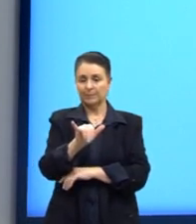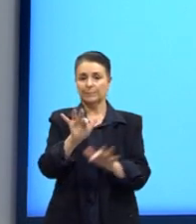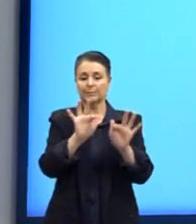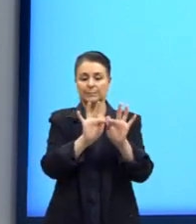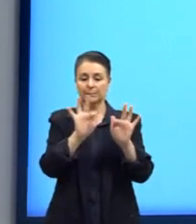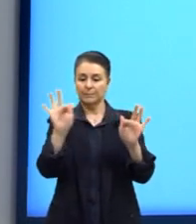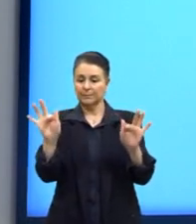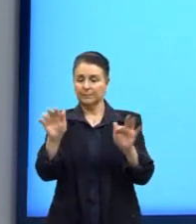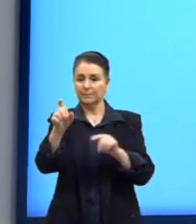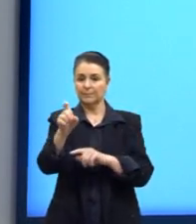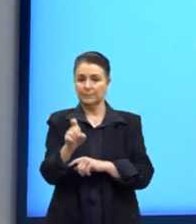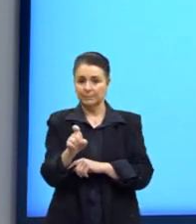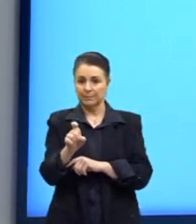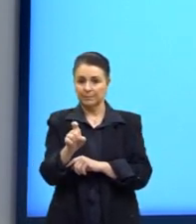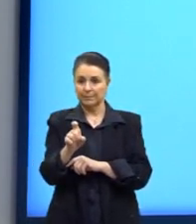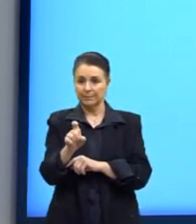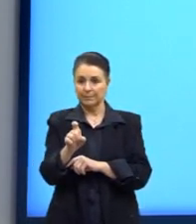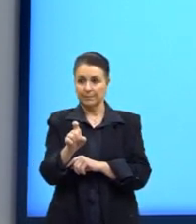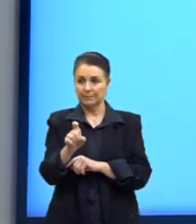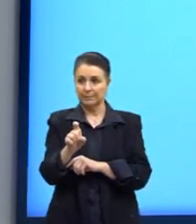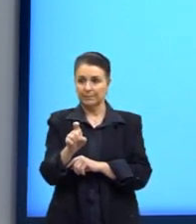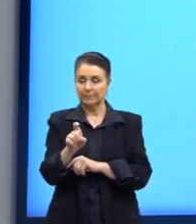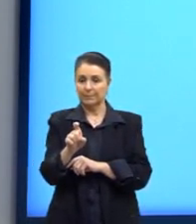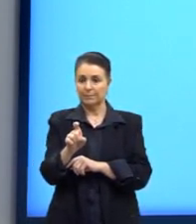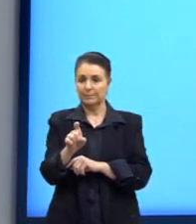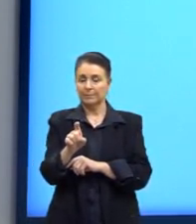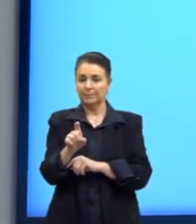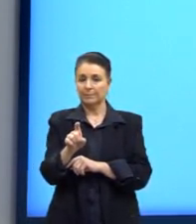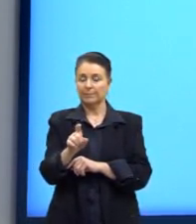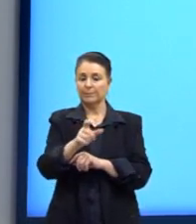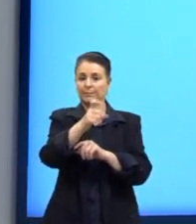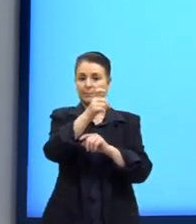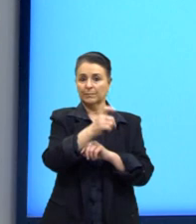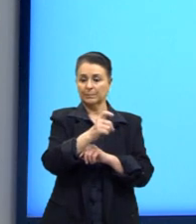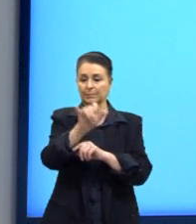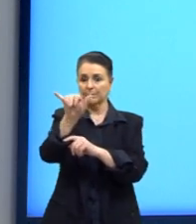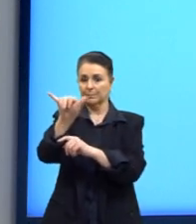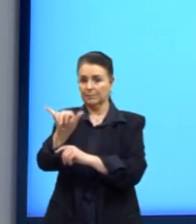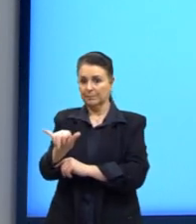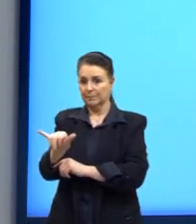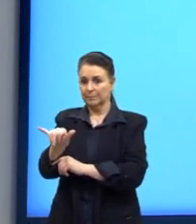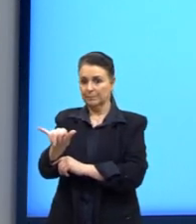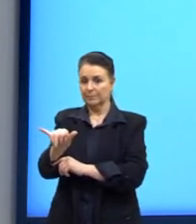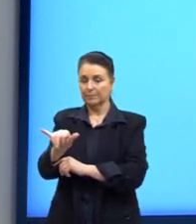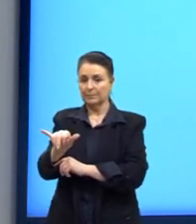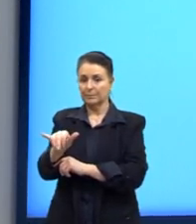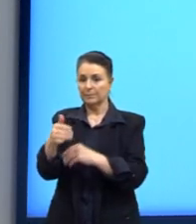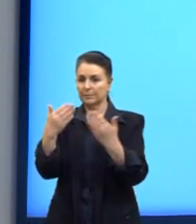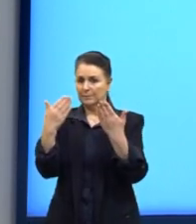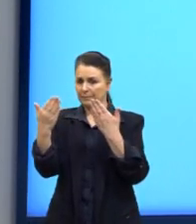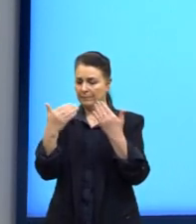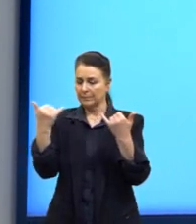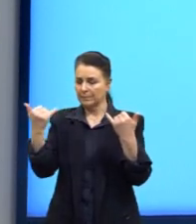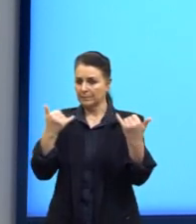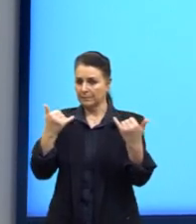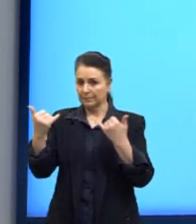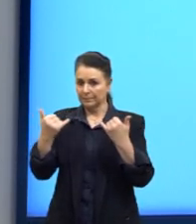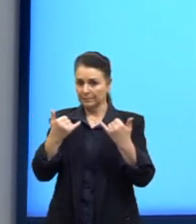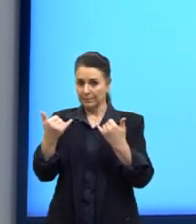de x. Destaquei aqui o x e o y para a gente analisar essas informações.